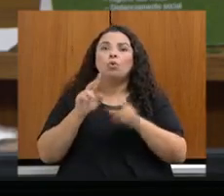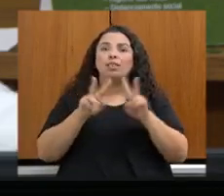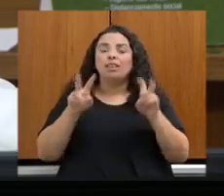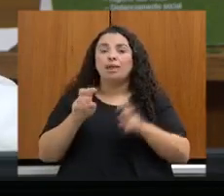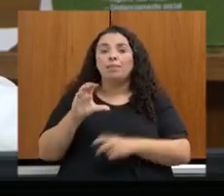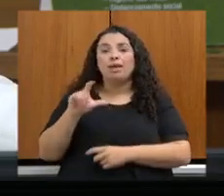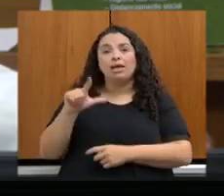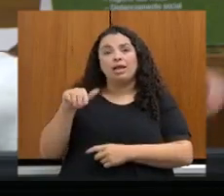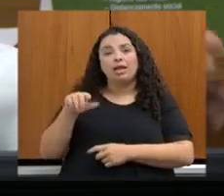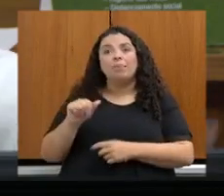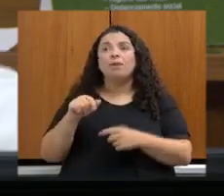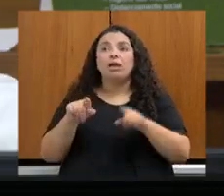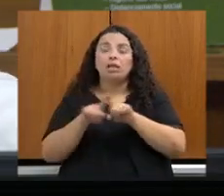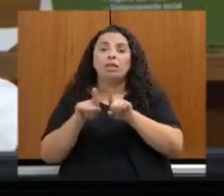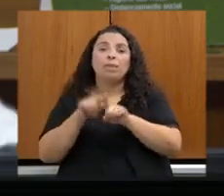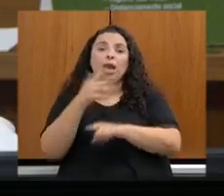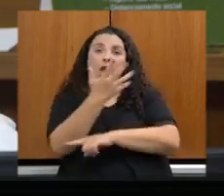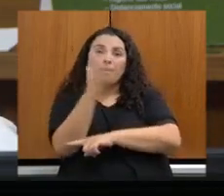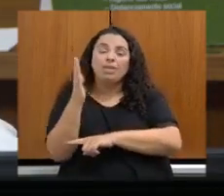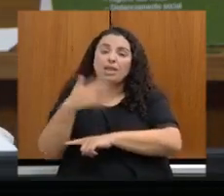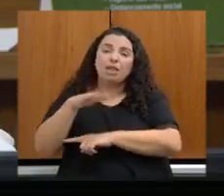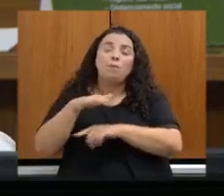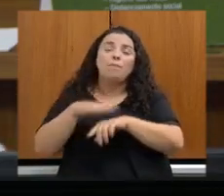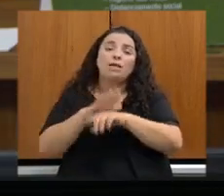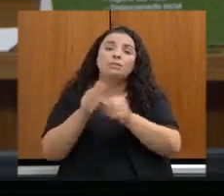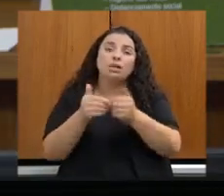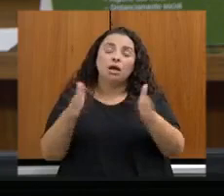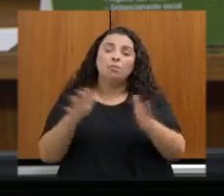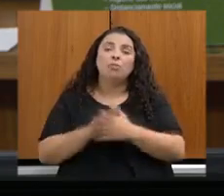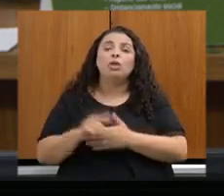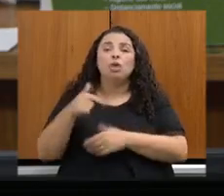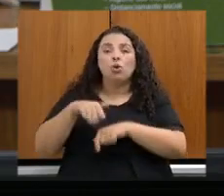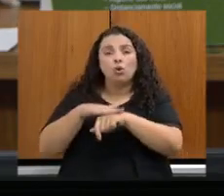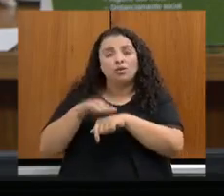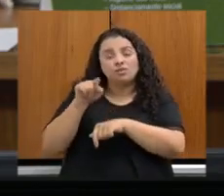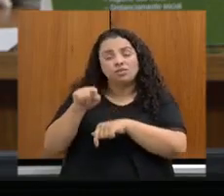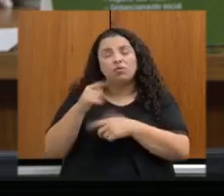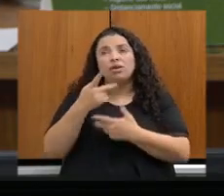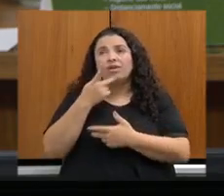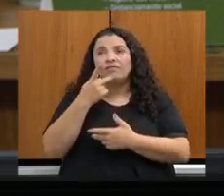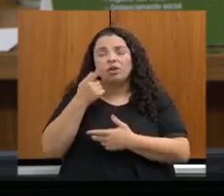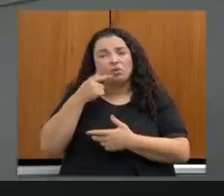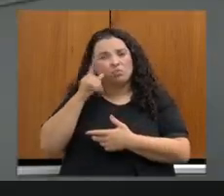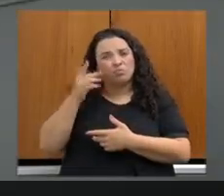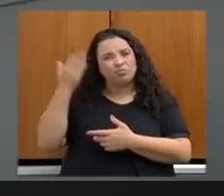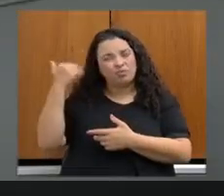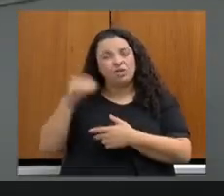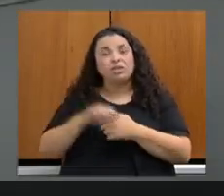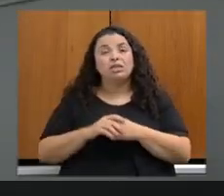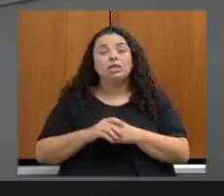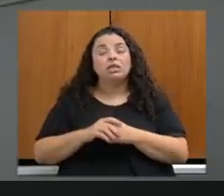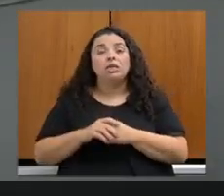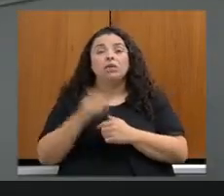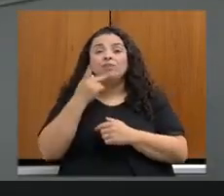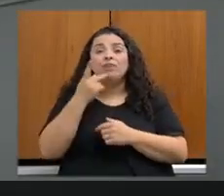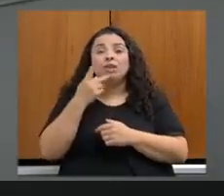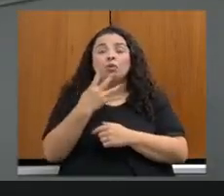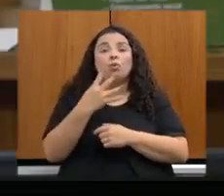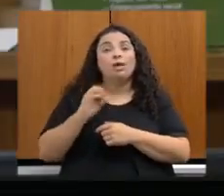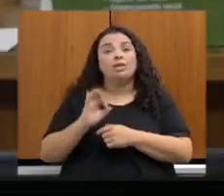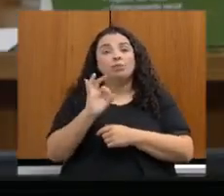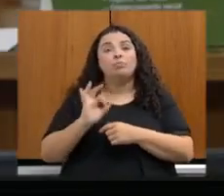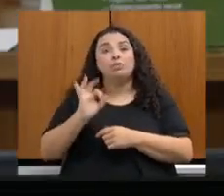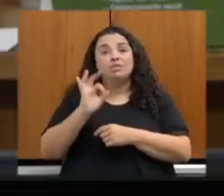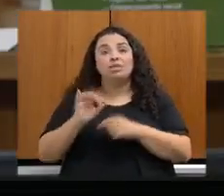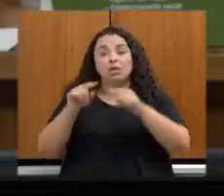E eu falava com ele um dado que eu sempre uso e que eu acho tão importante que apenas 40% das